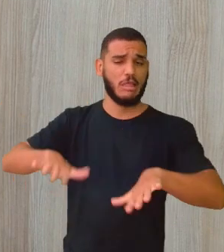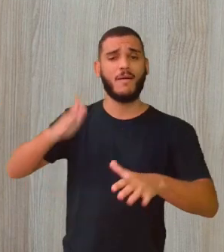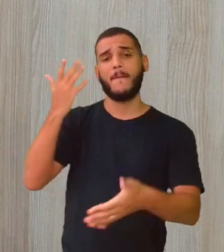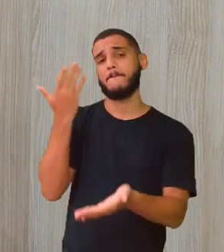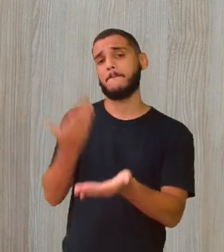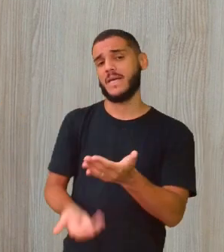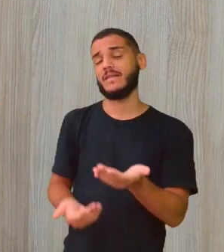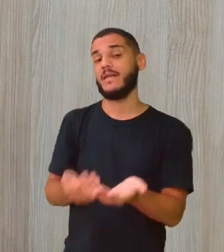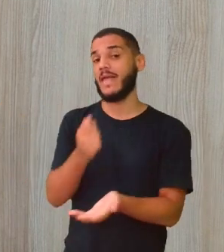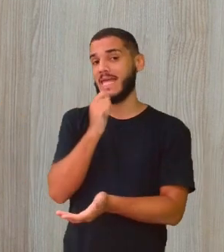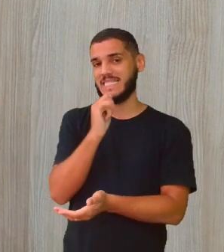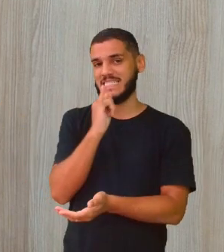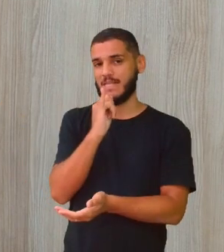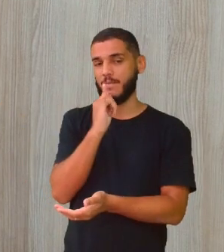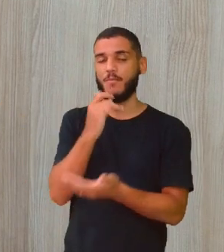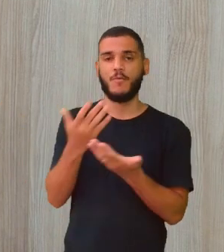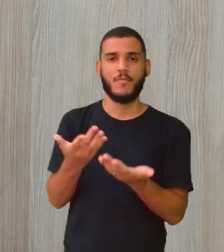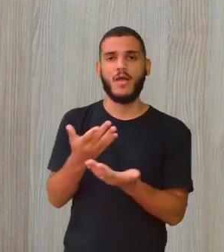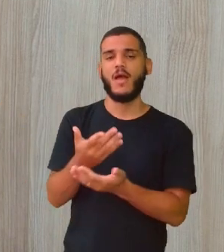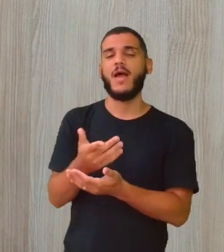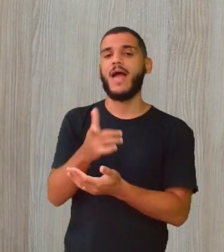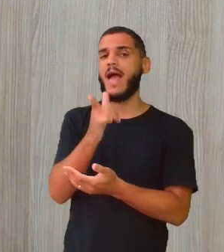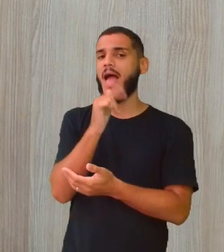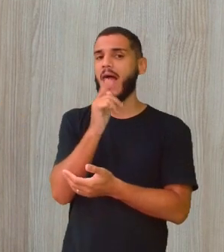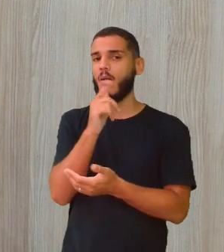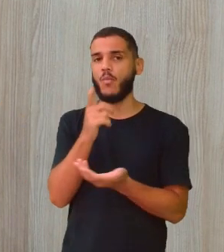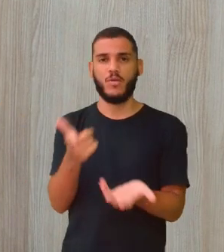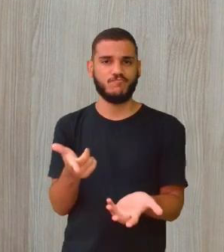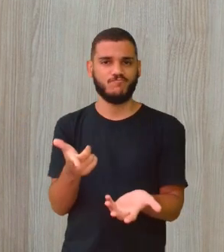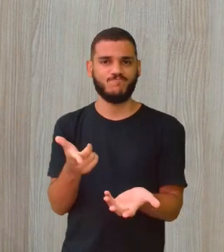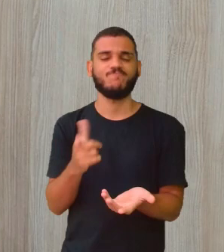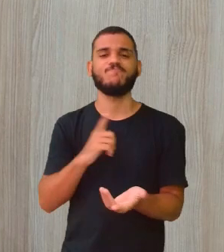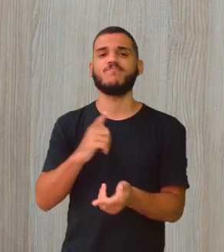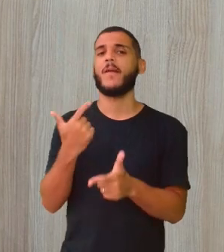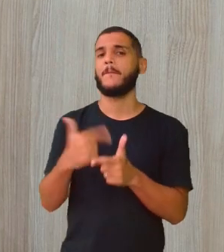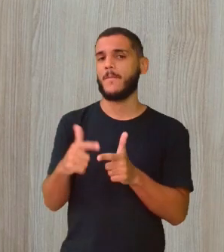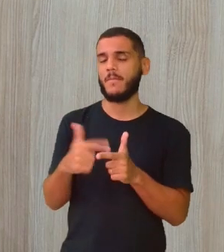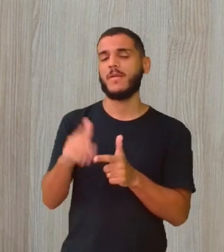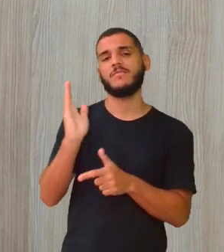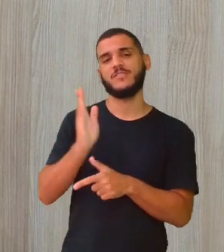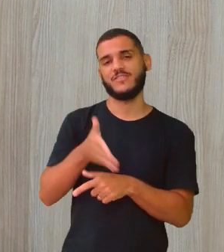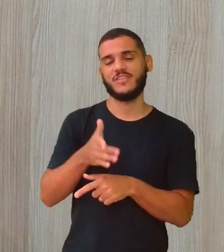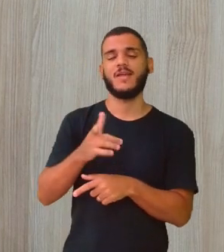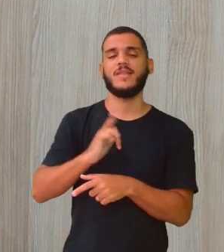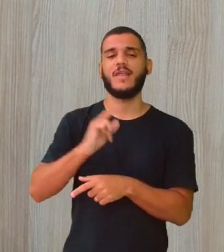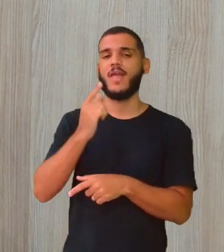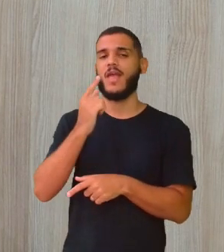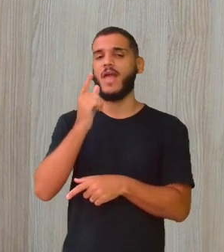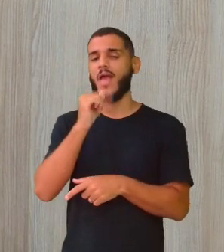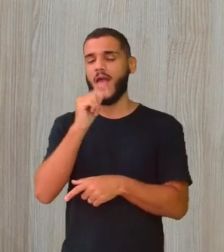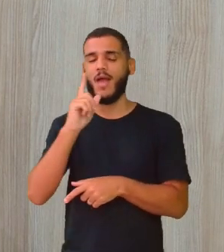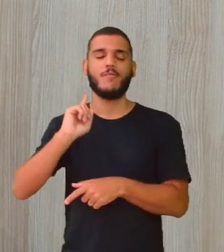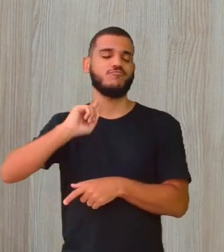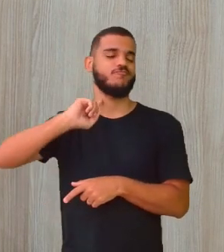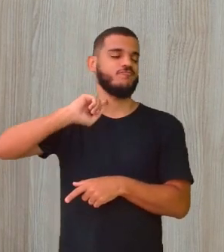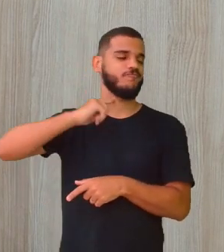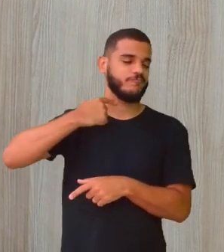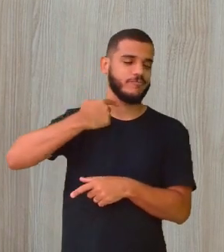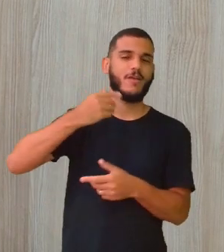ficando escasso, como é o caso da água, né? A gente vive aí uma crise hídrica também, né? As nossas águas poluídas, as